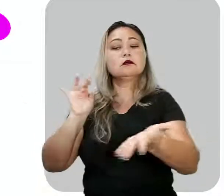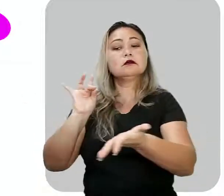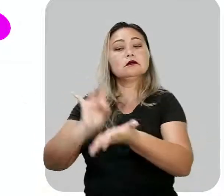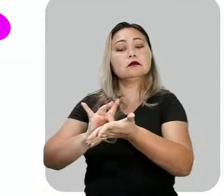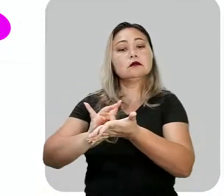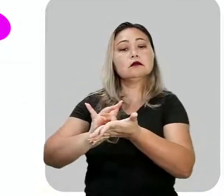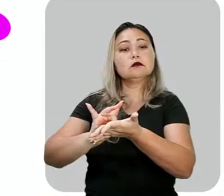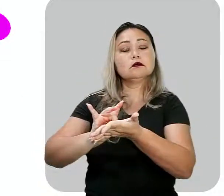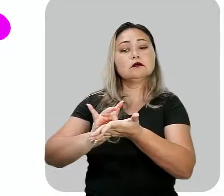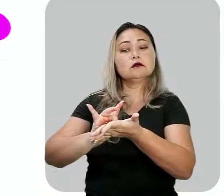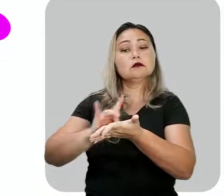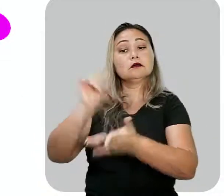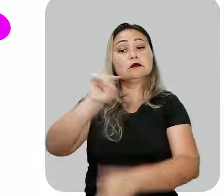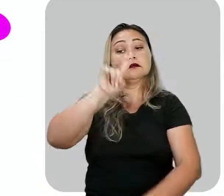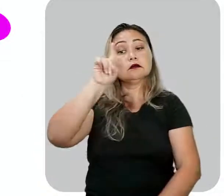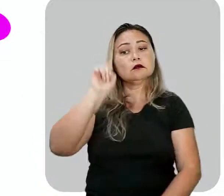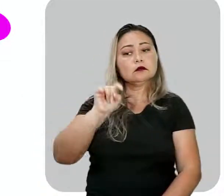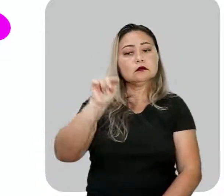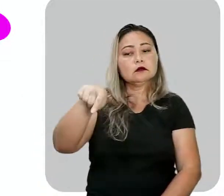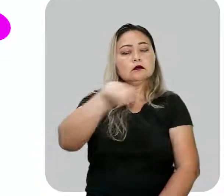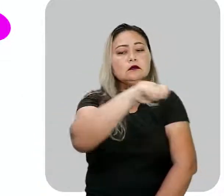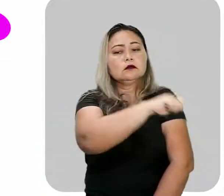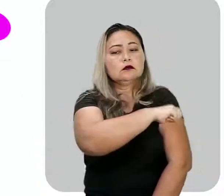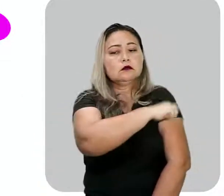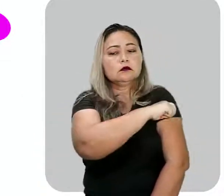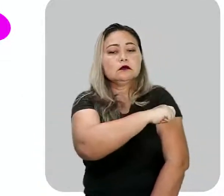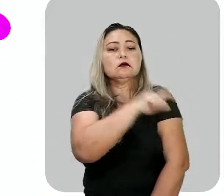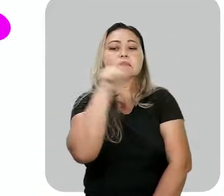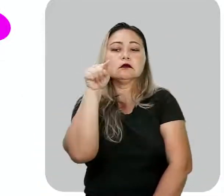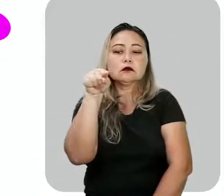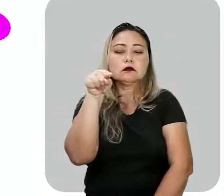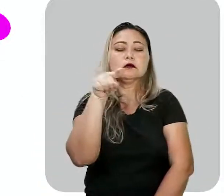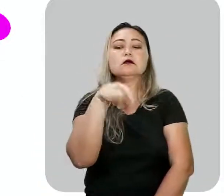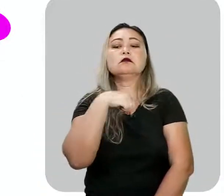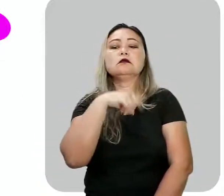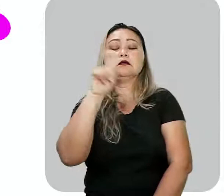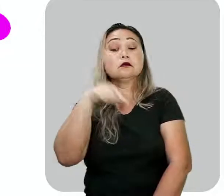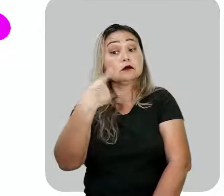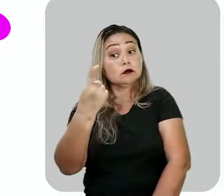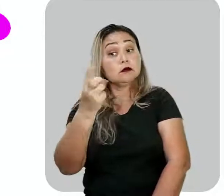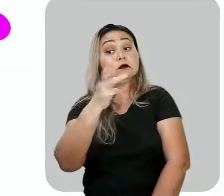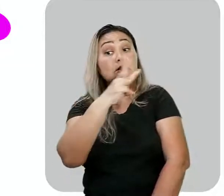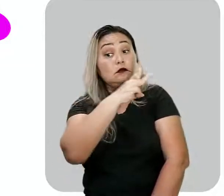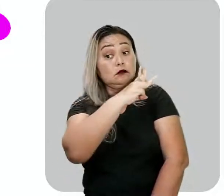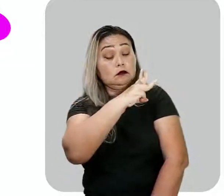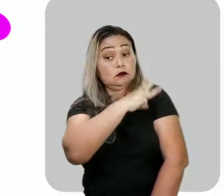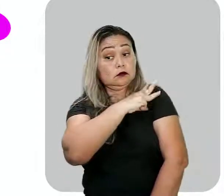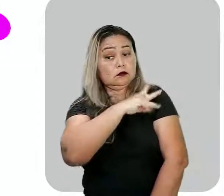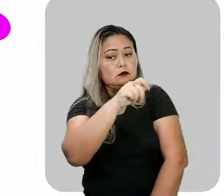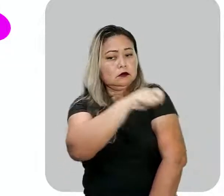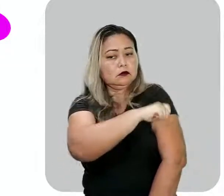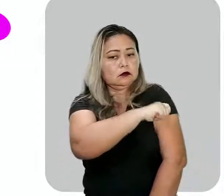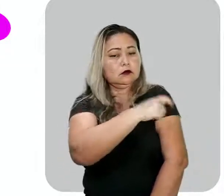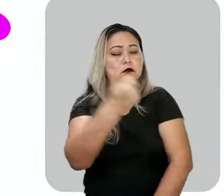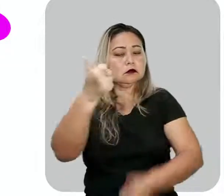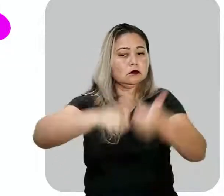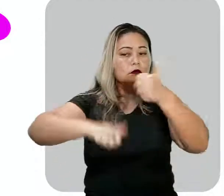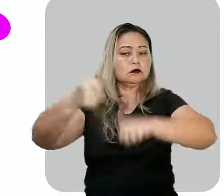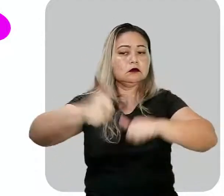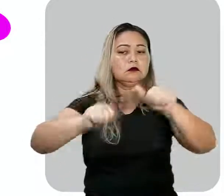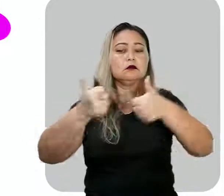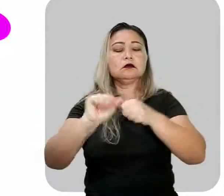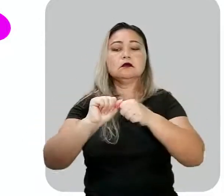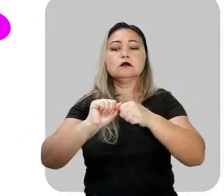na verdade é uma indagação, você aluno vê de ação, você aluno terceirão vai fazer essa análise agora,